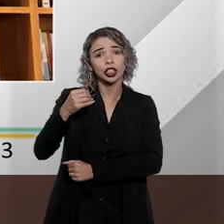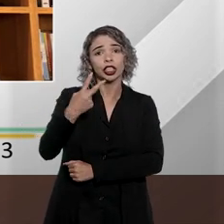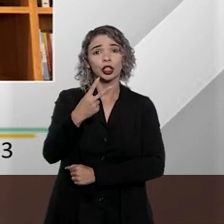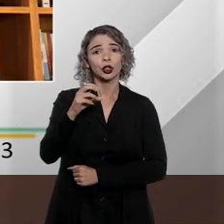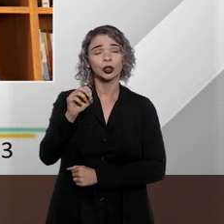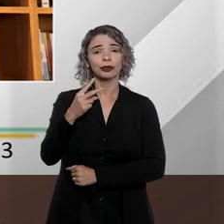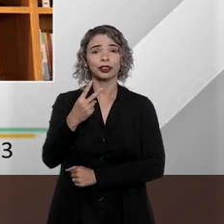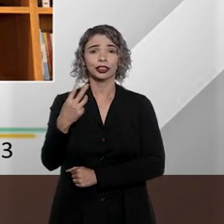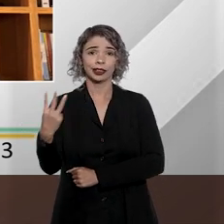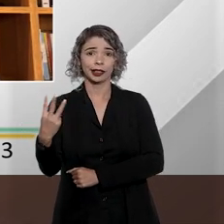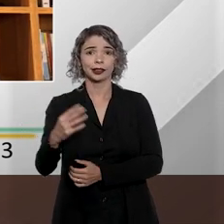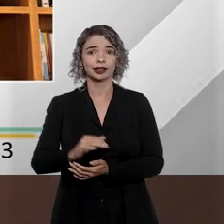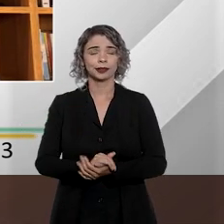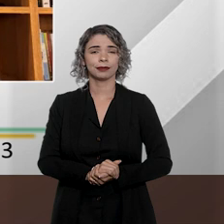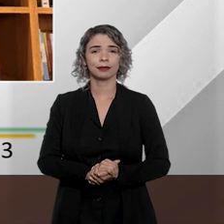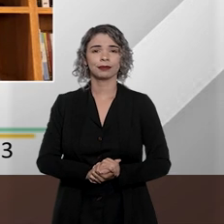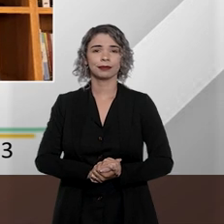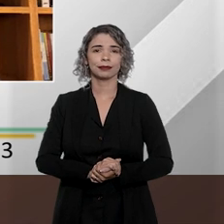deste ano de 2023?